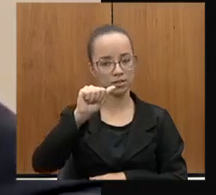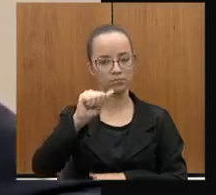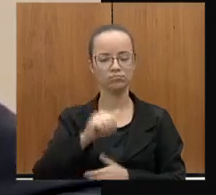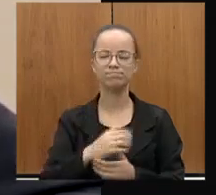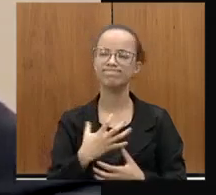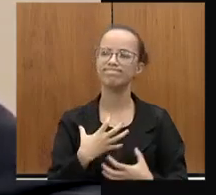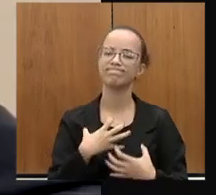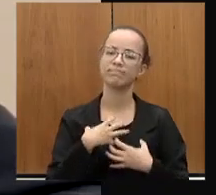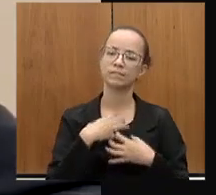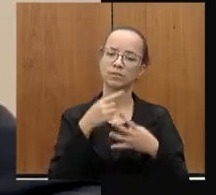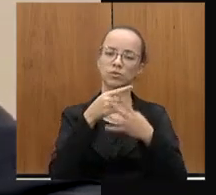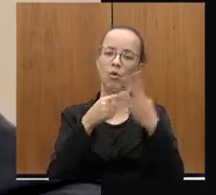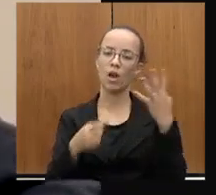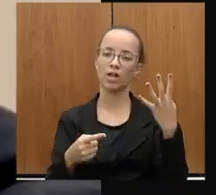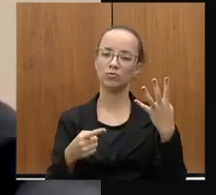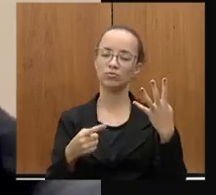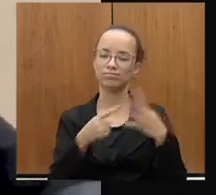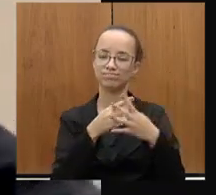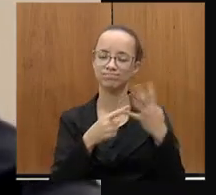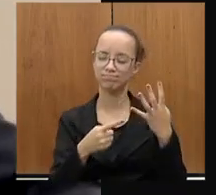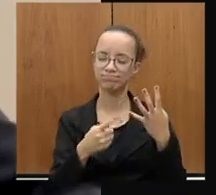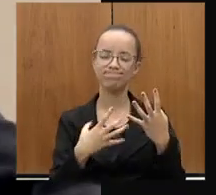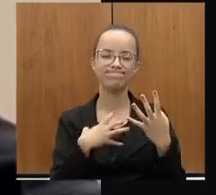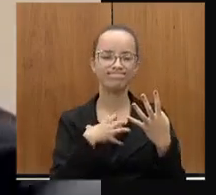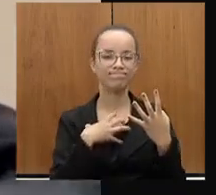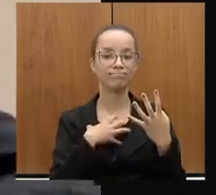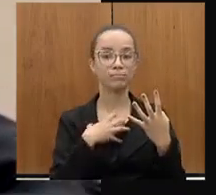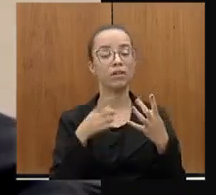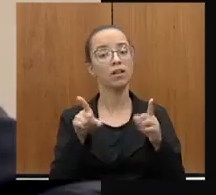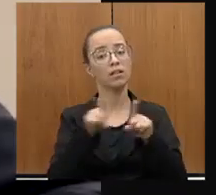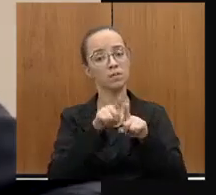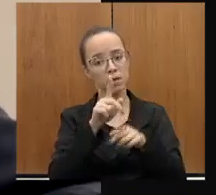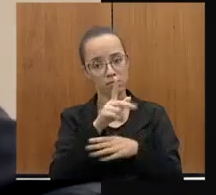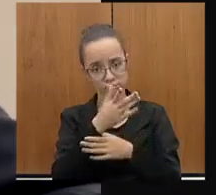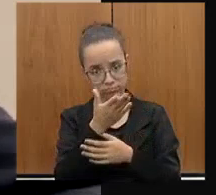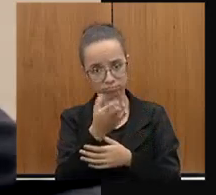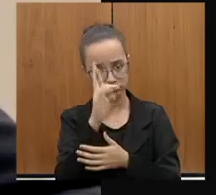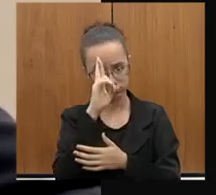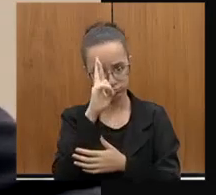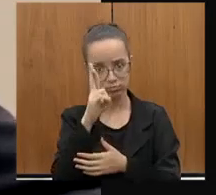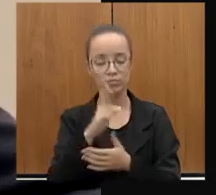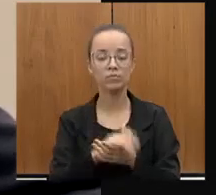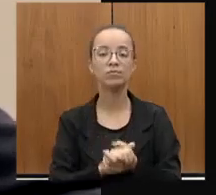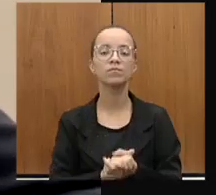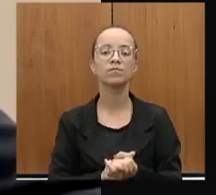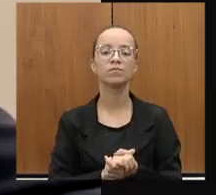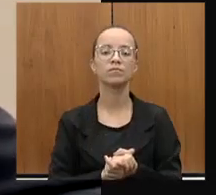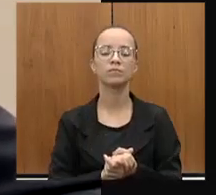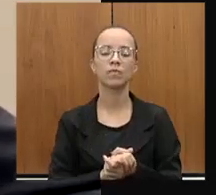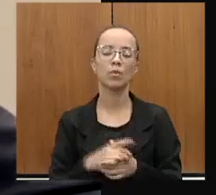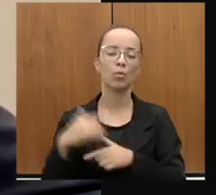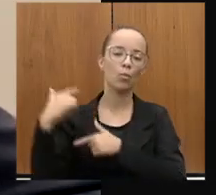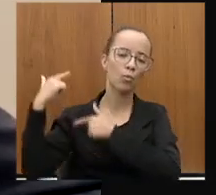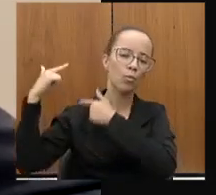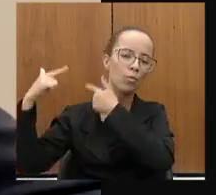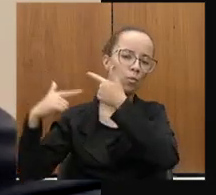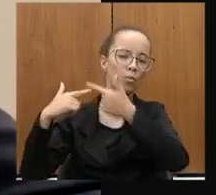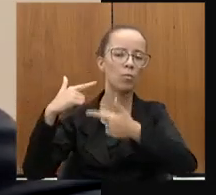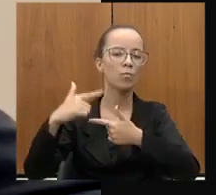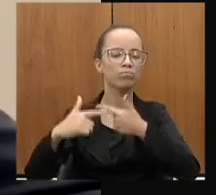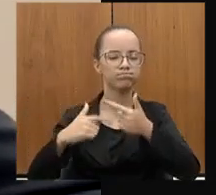esses quatro colegas primeiramente, incluo Vossa Excelência, por todo o legado que